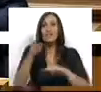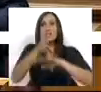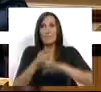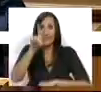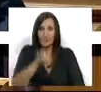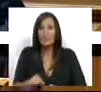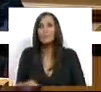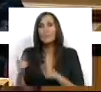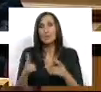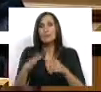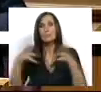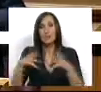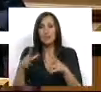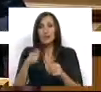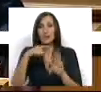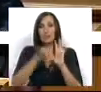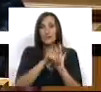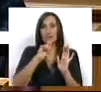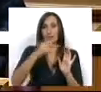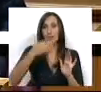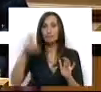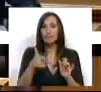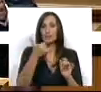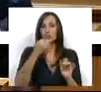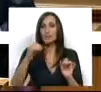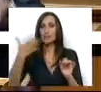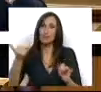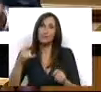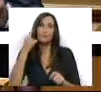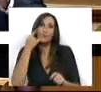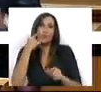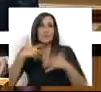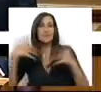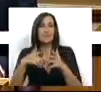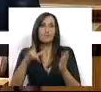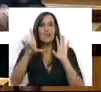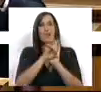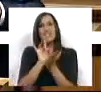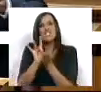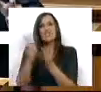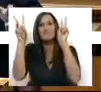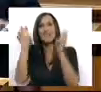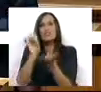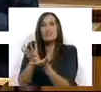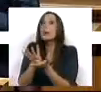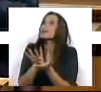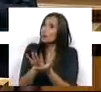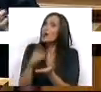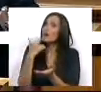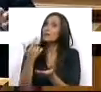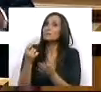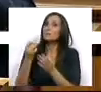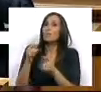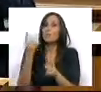Governo e os partidos da maioria aprovaram, a Lei 31 de 2012, mais conhecida pela Lei dos Despejos, porque quer se queira, quer não, a verdade é que